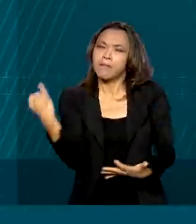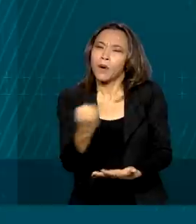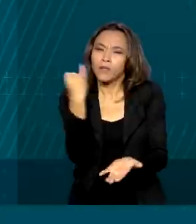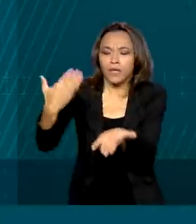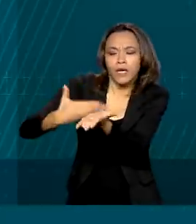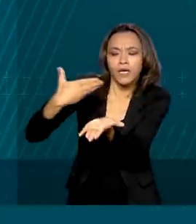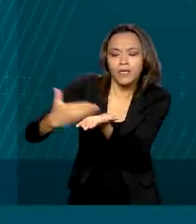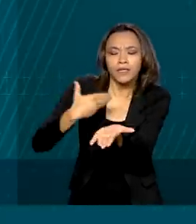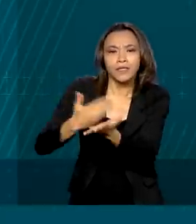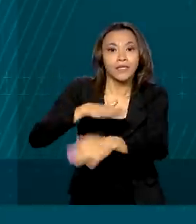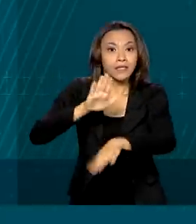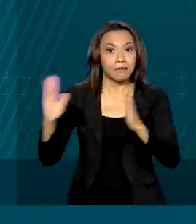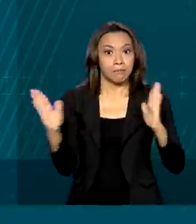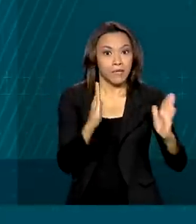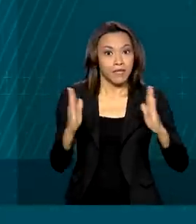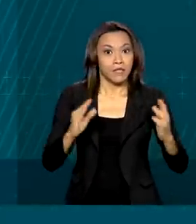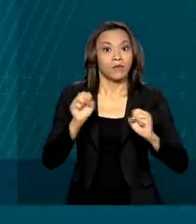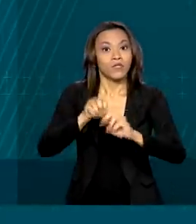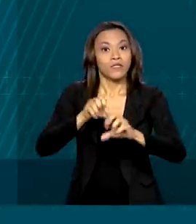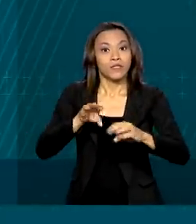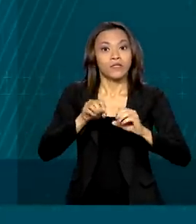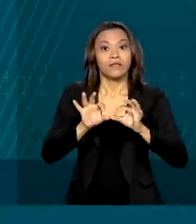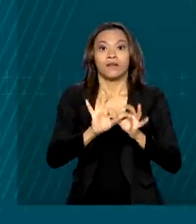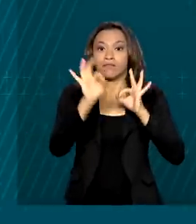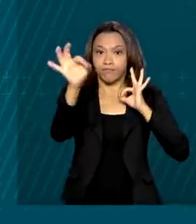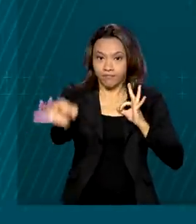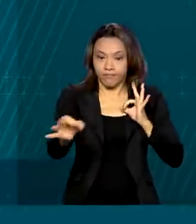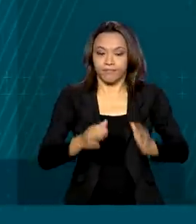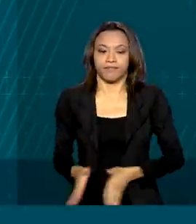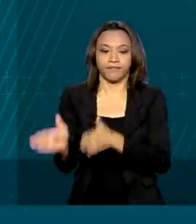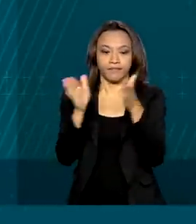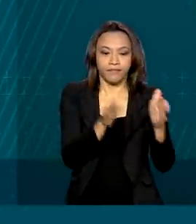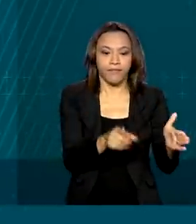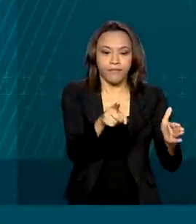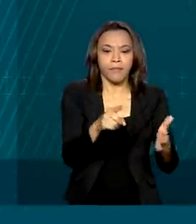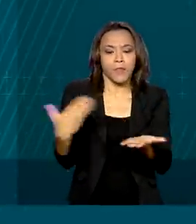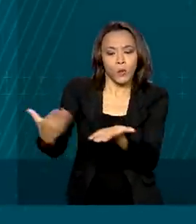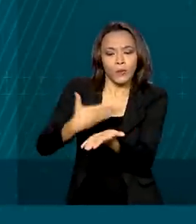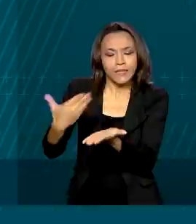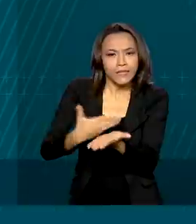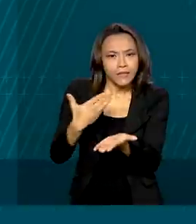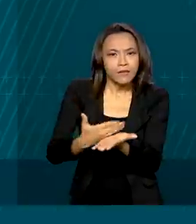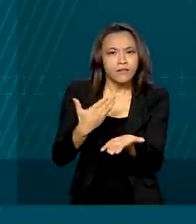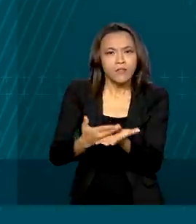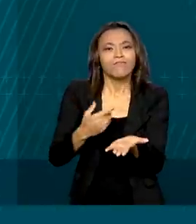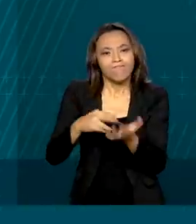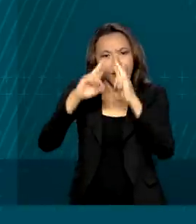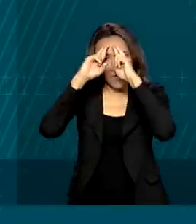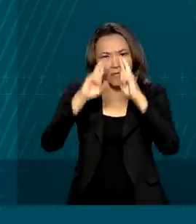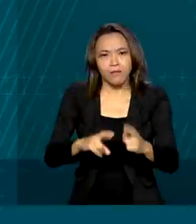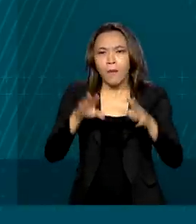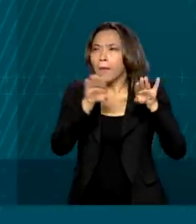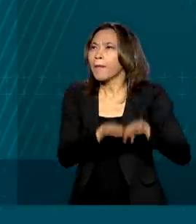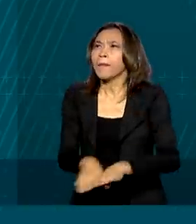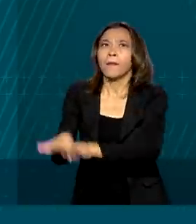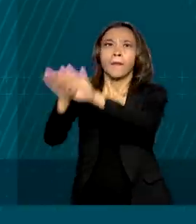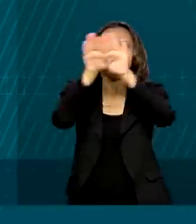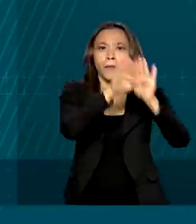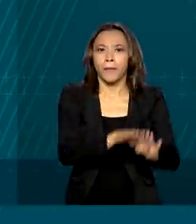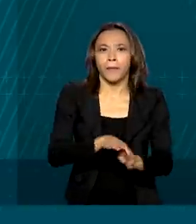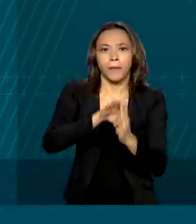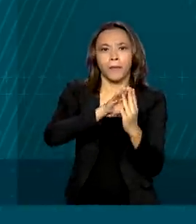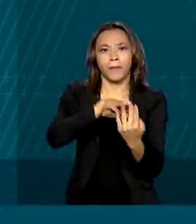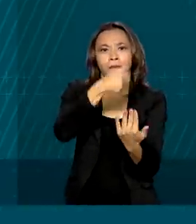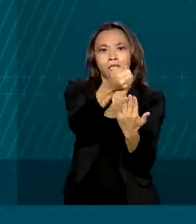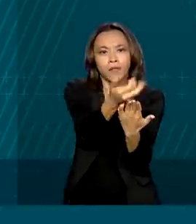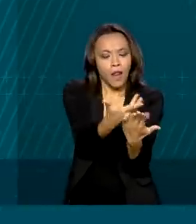ensino à distância. O livro didático, ele contempla a diversidade de gêneros textuais, além